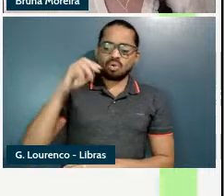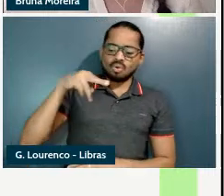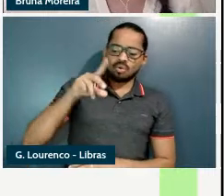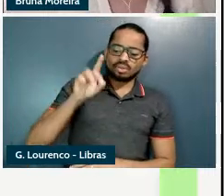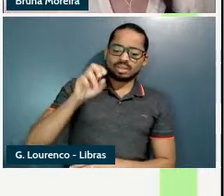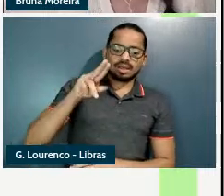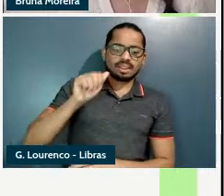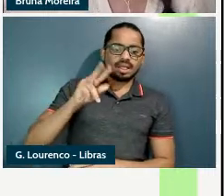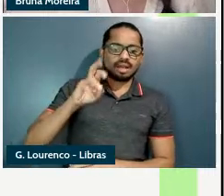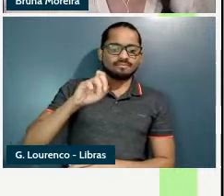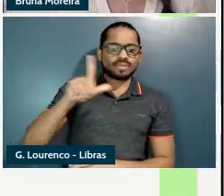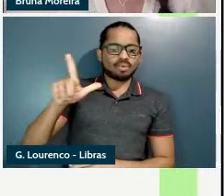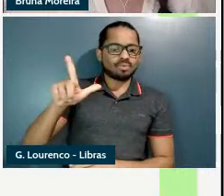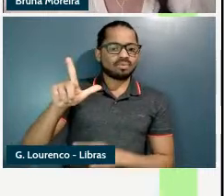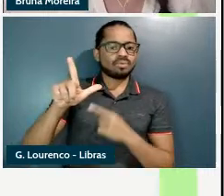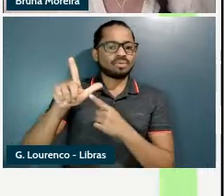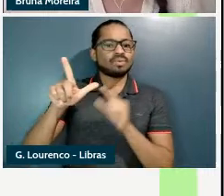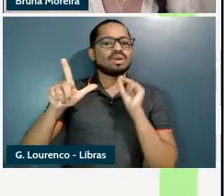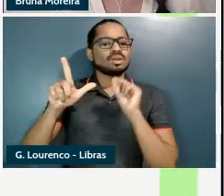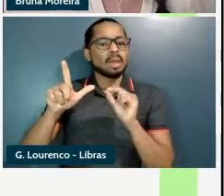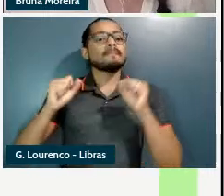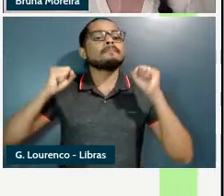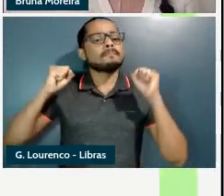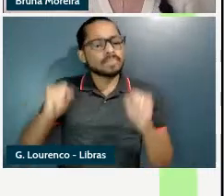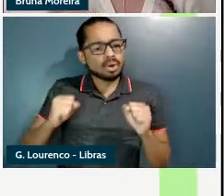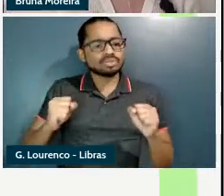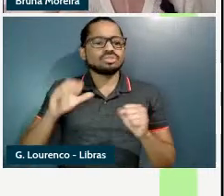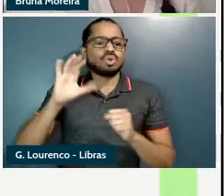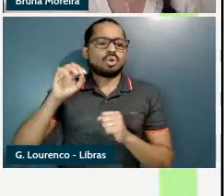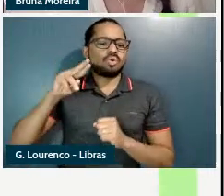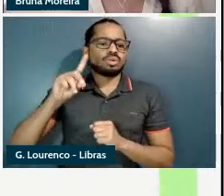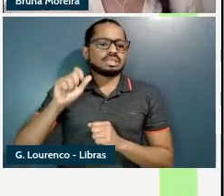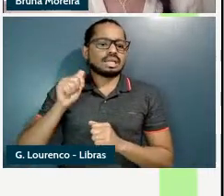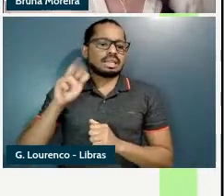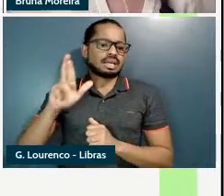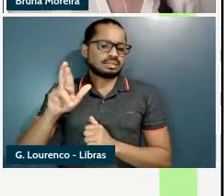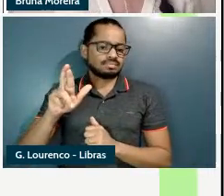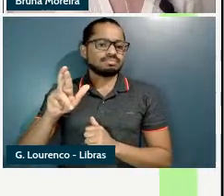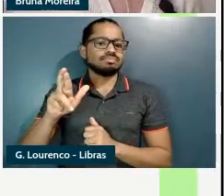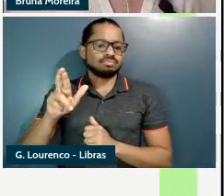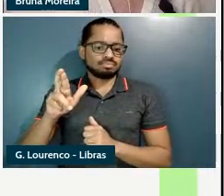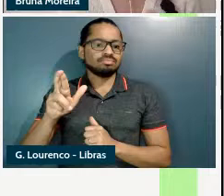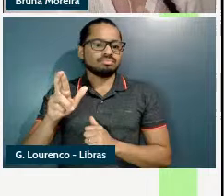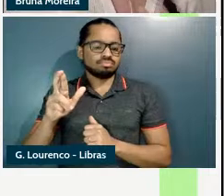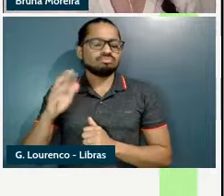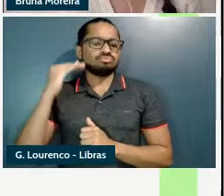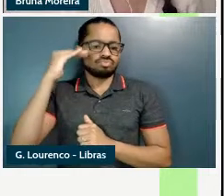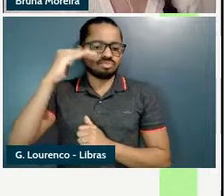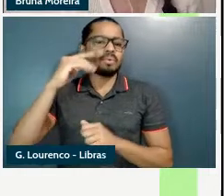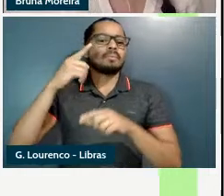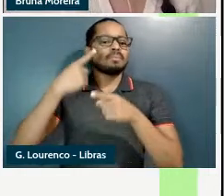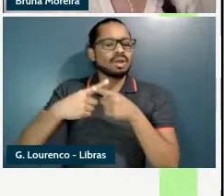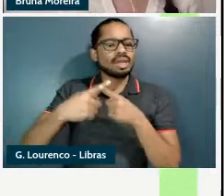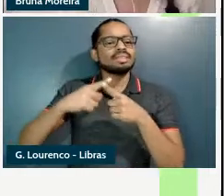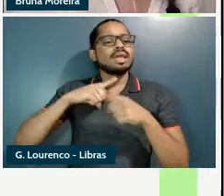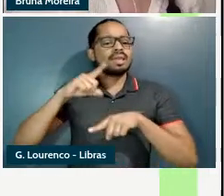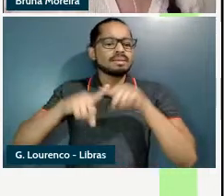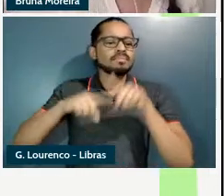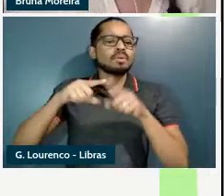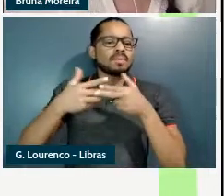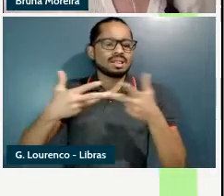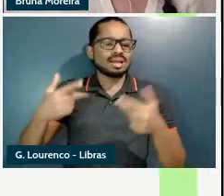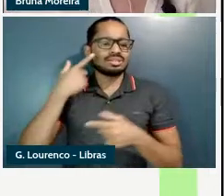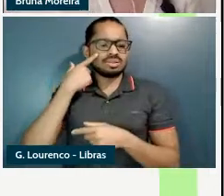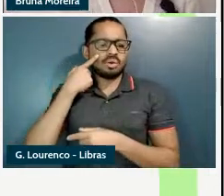um juiz em virtude de suas propriedades aqui eu estou falando de propriedades materiais no termo jurídico de ser lesiva transgressora